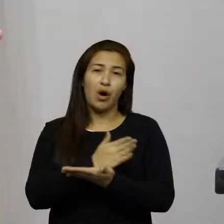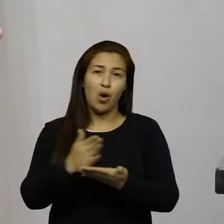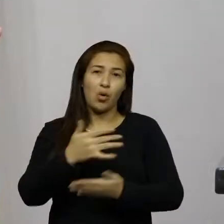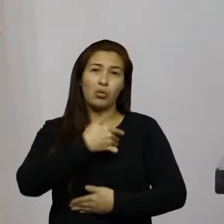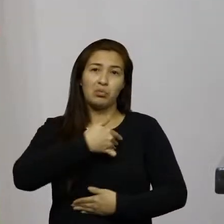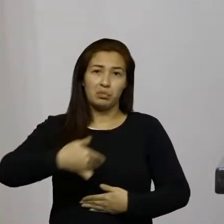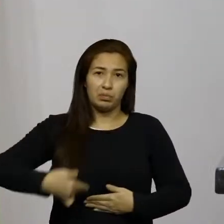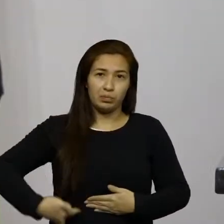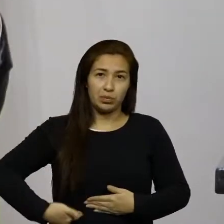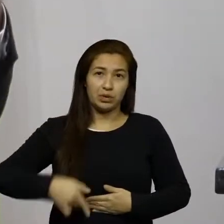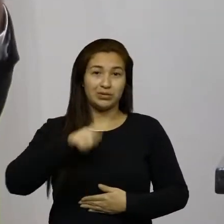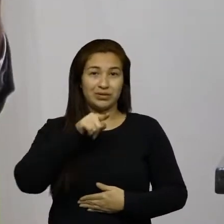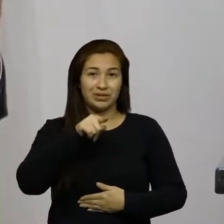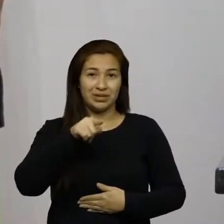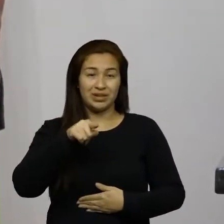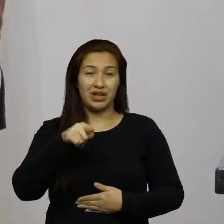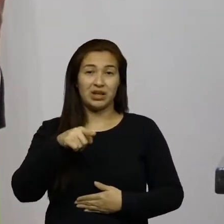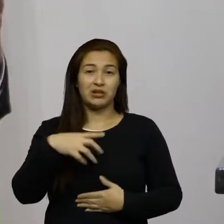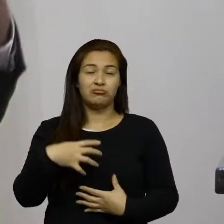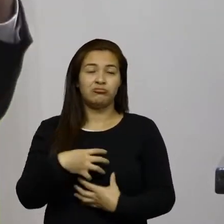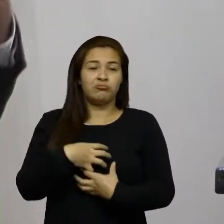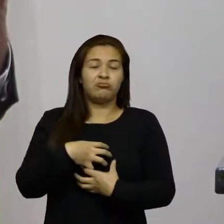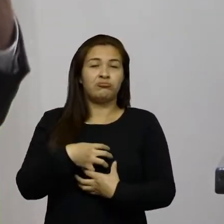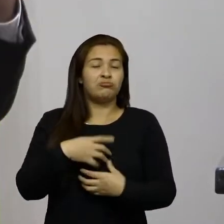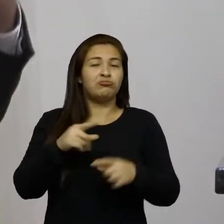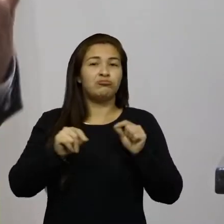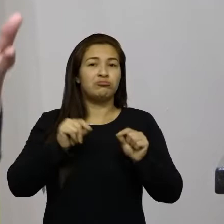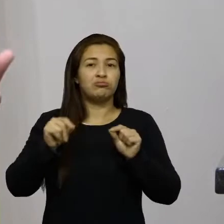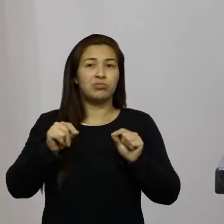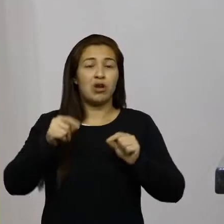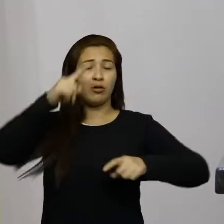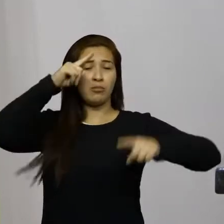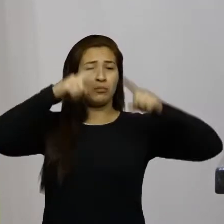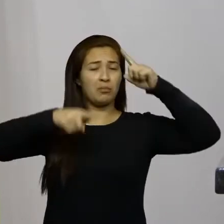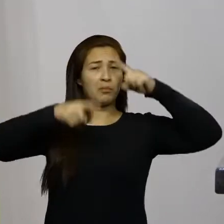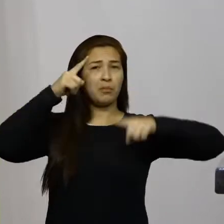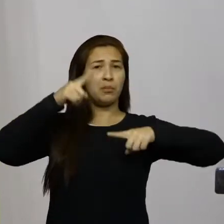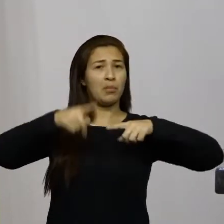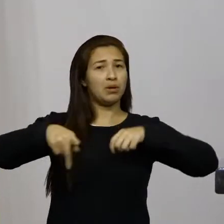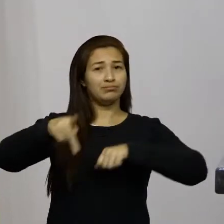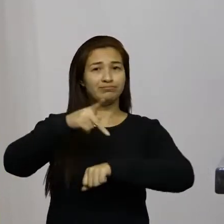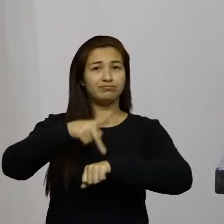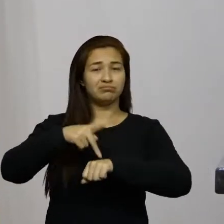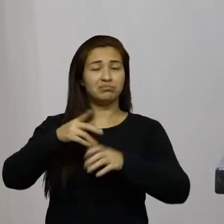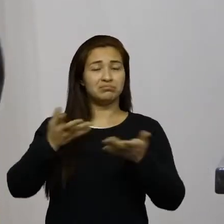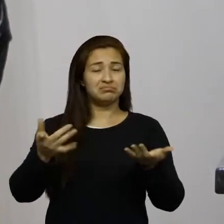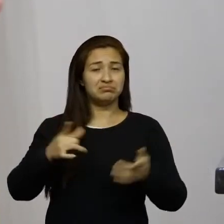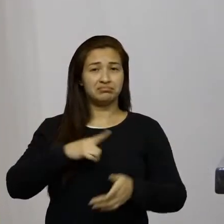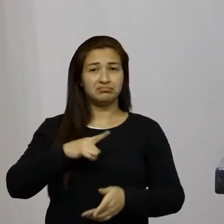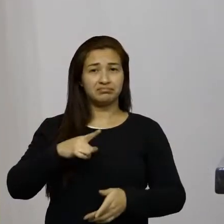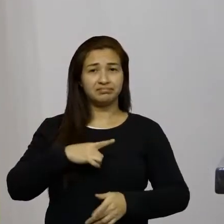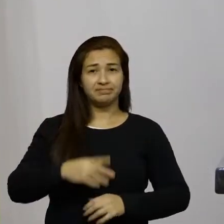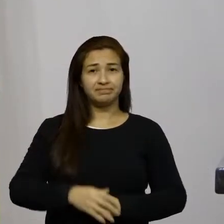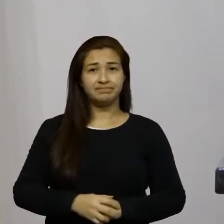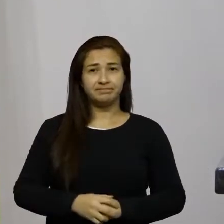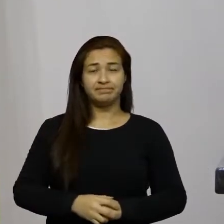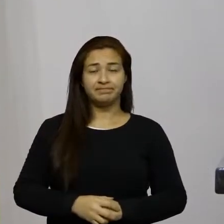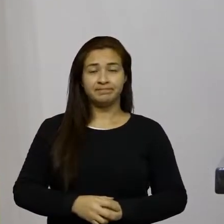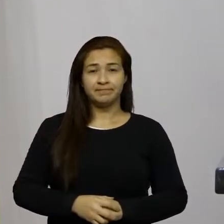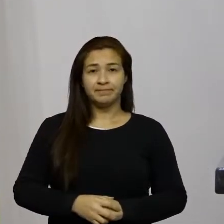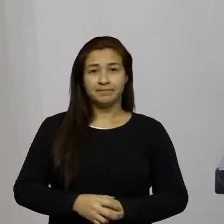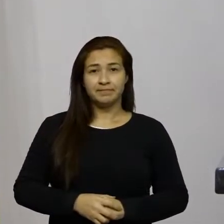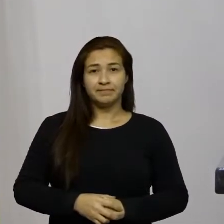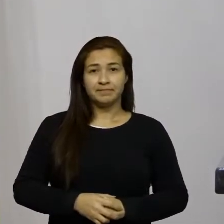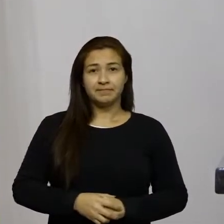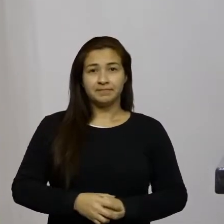STF se sentem que realmente mandam no país e que estão lá